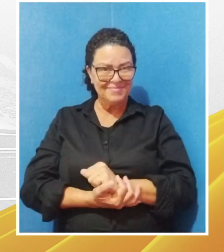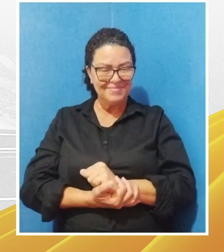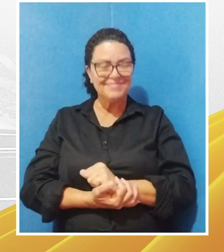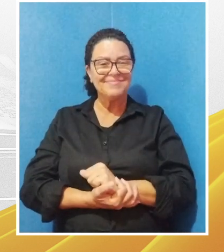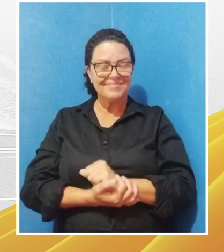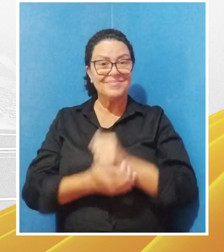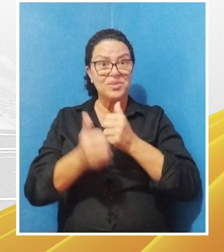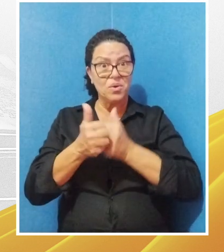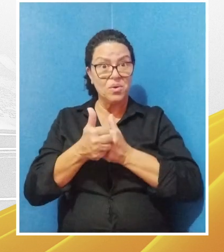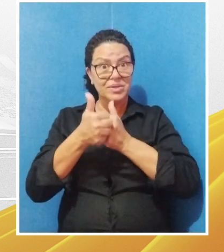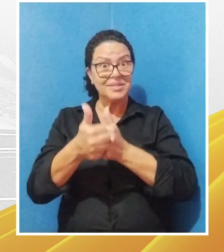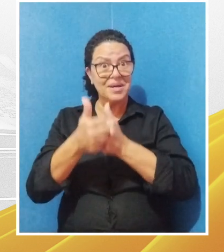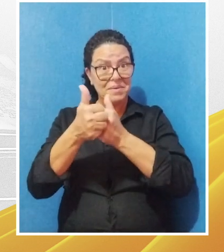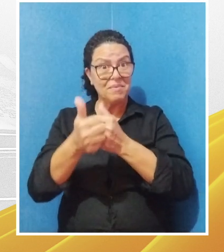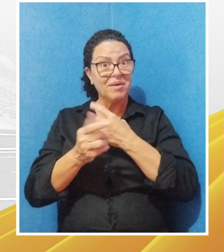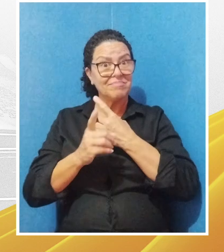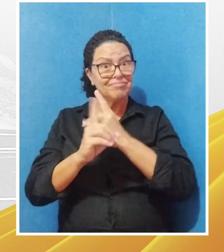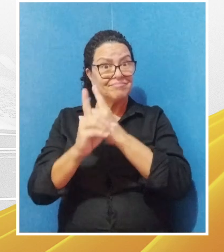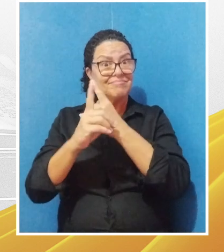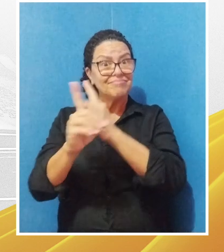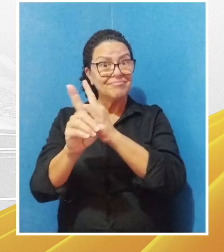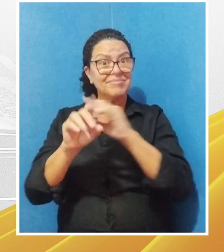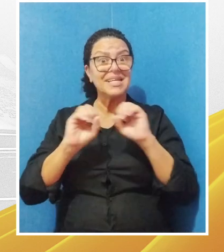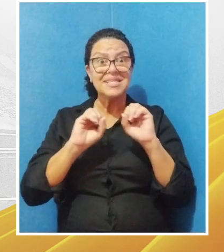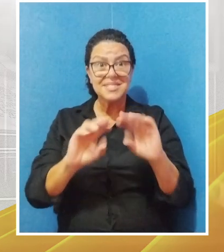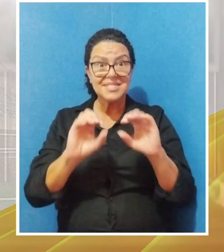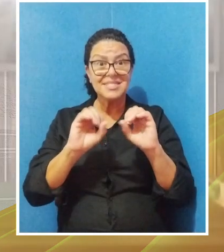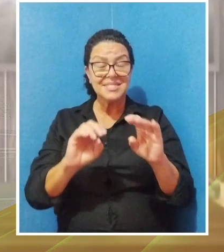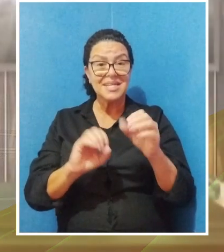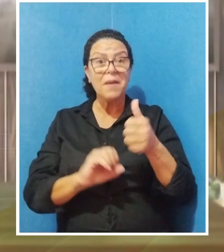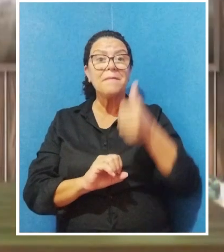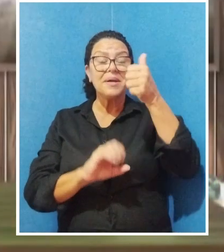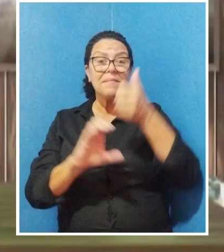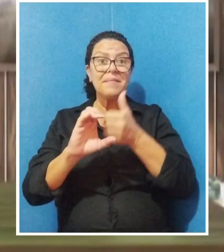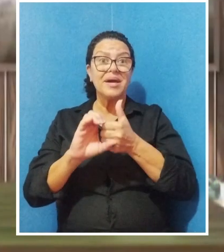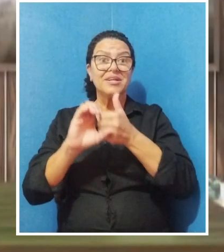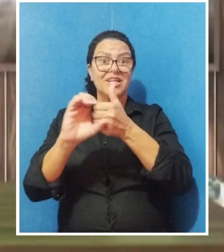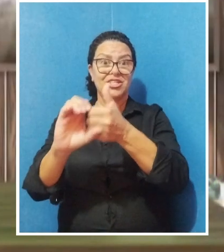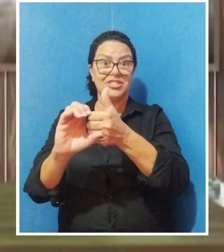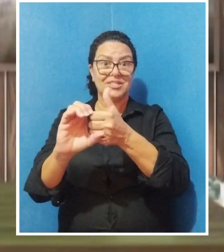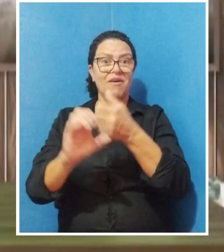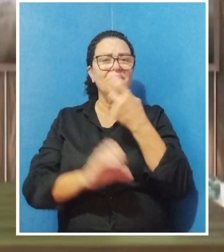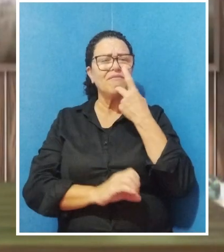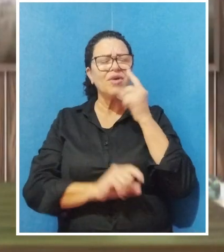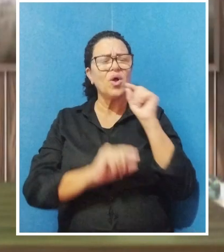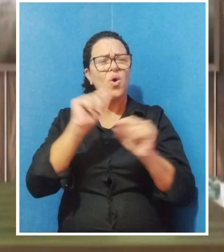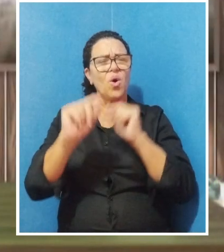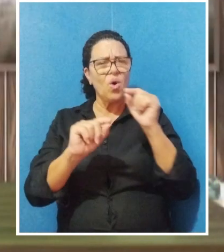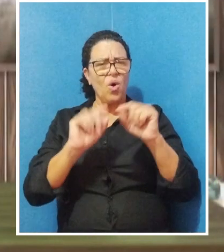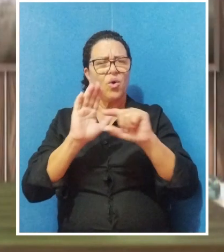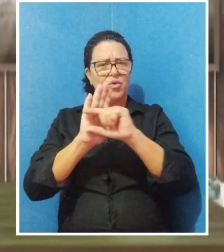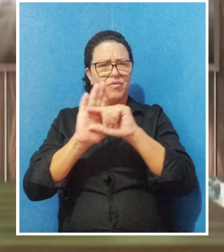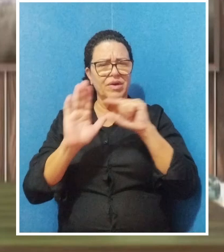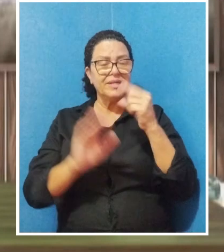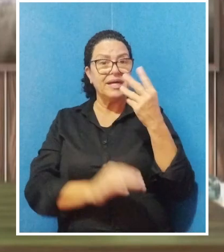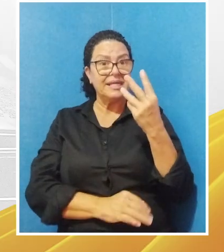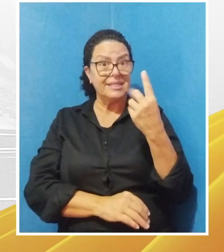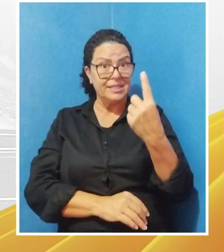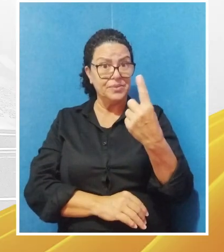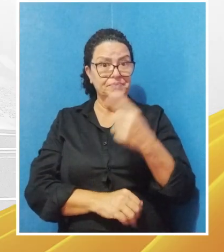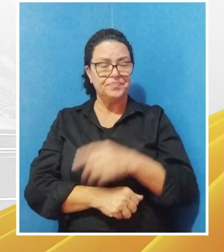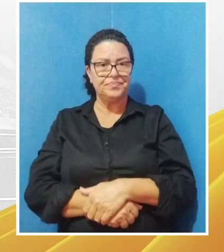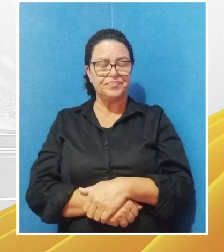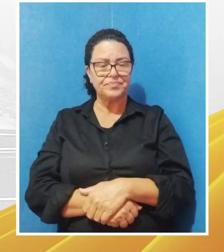irmãos e irmãs. Os apóstolos estavam ensinando os primeiros cristãos. Os apóstolos disseram, no versículo 31,